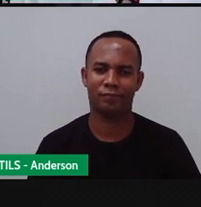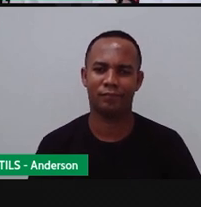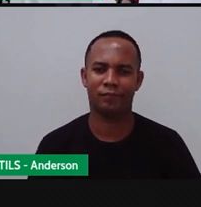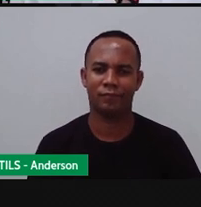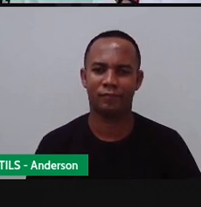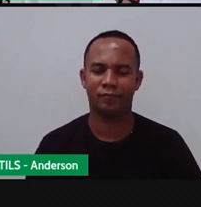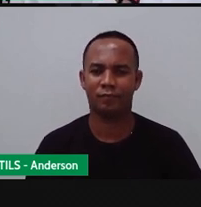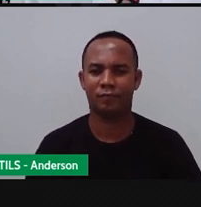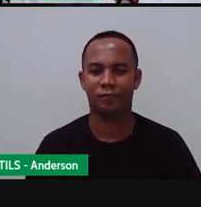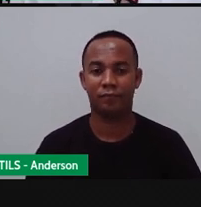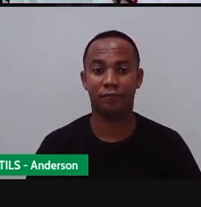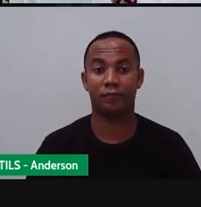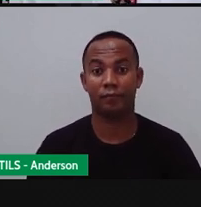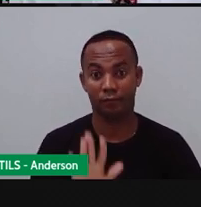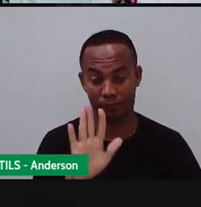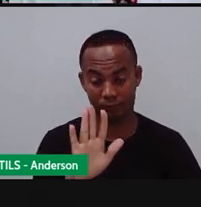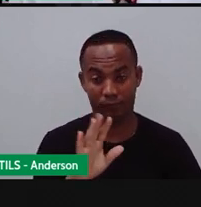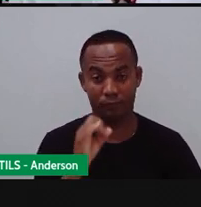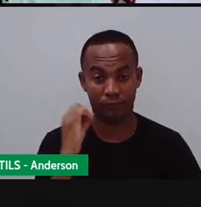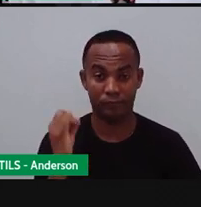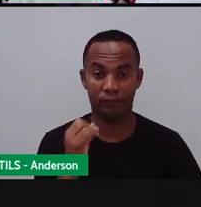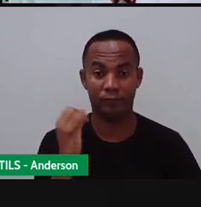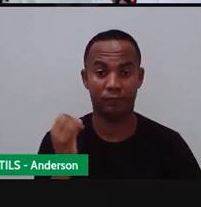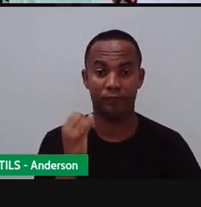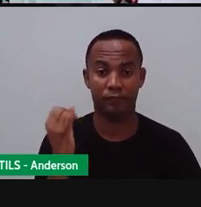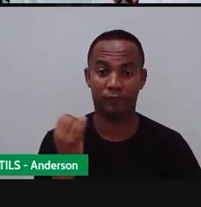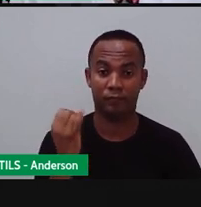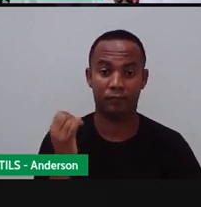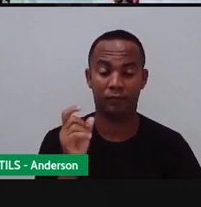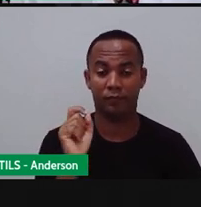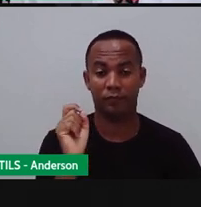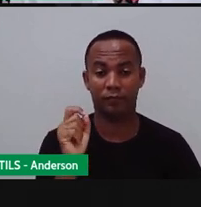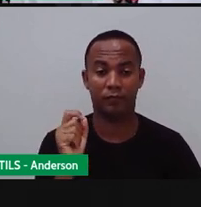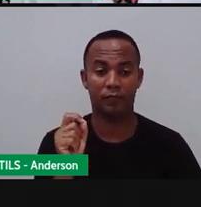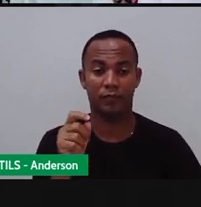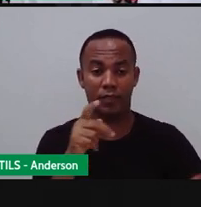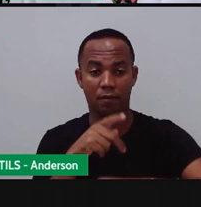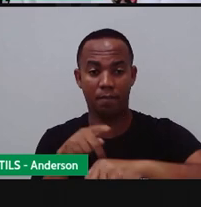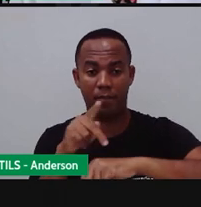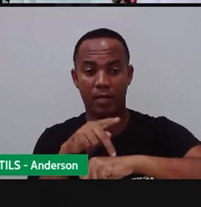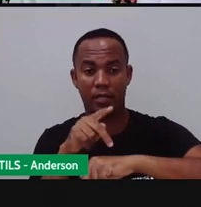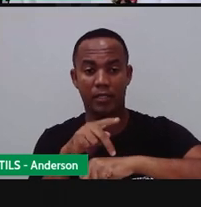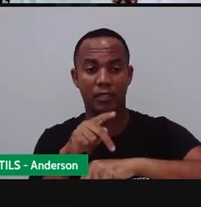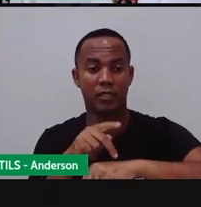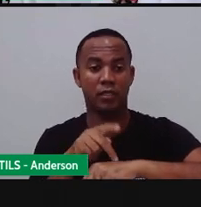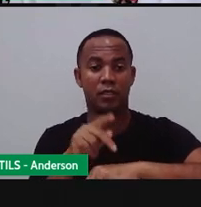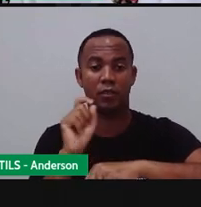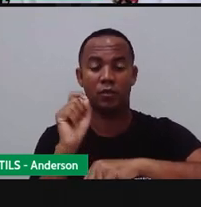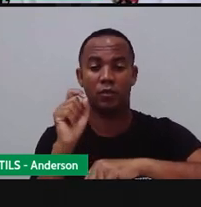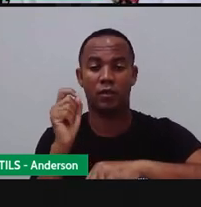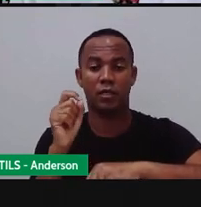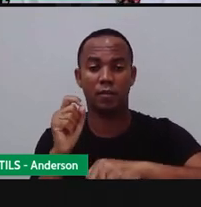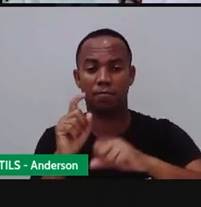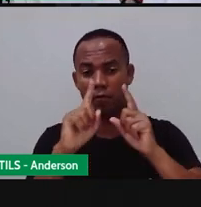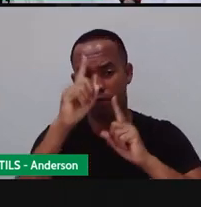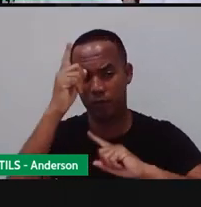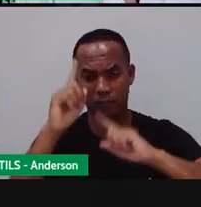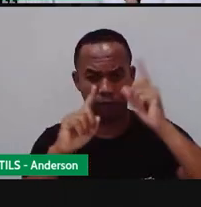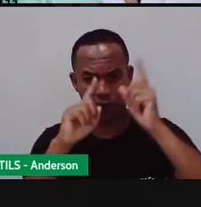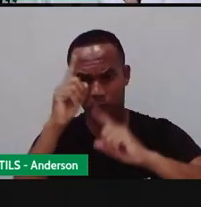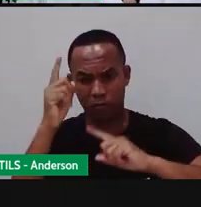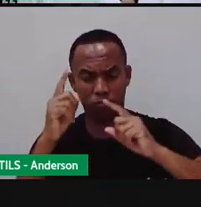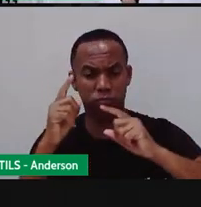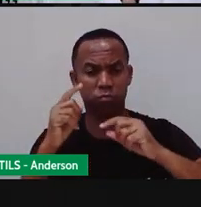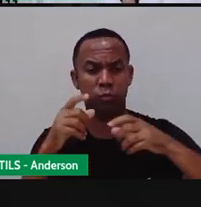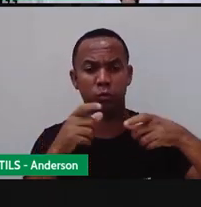Bom, foi sem dúvida, né? Em muitos países, o acelerador para diversas invenções. Porque